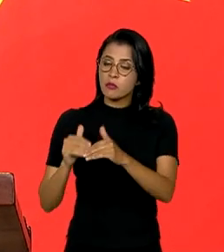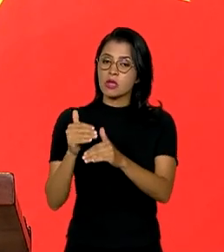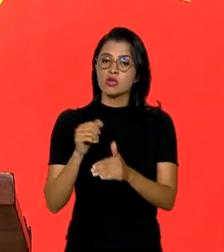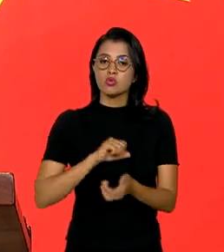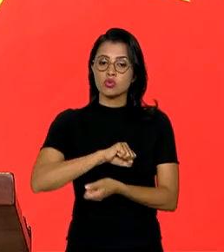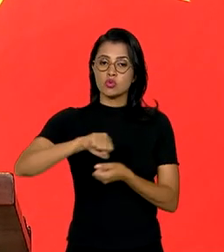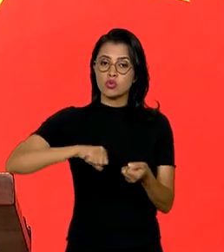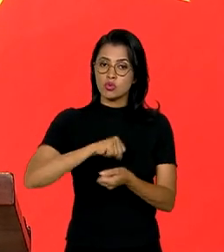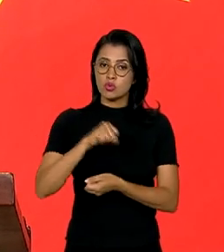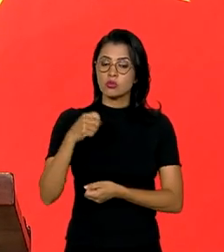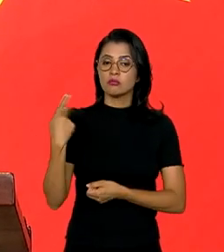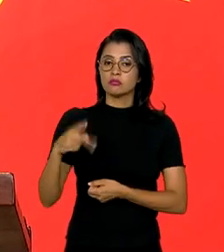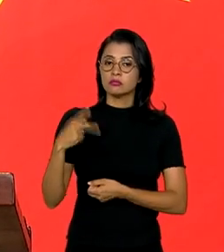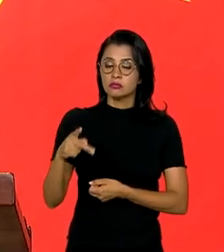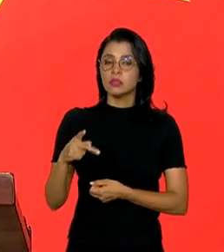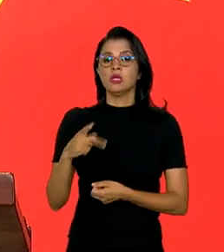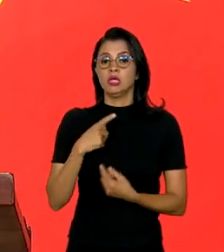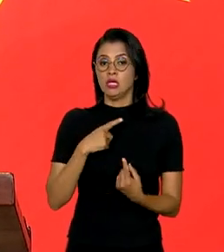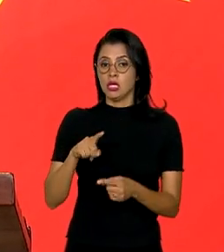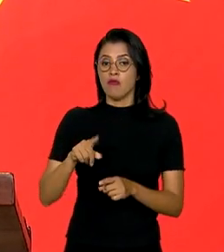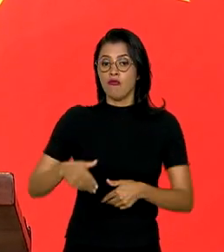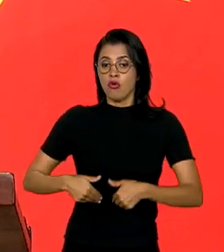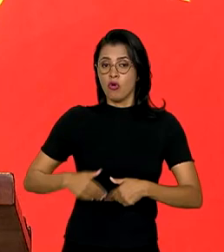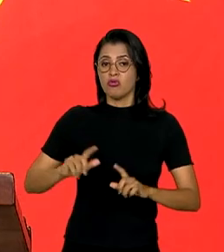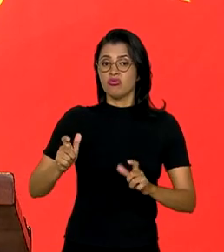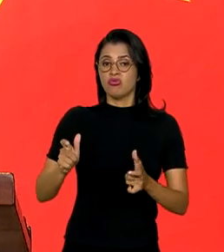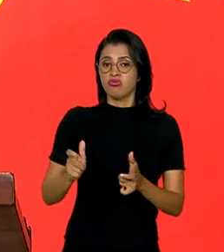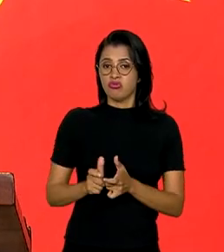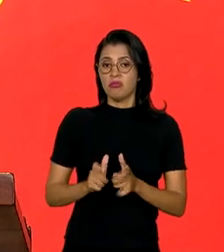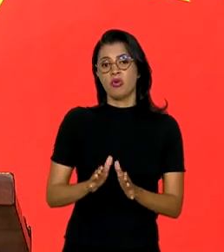sustentável e o combate à fome e à pobreza.